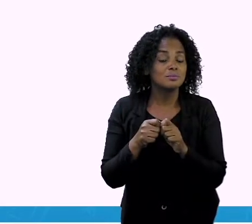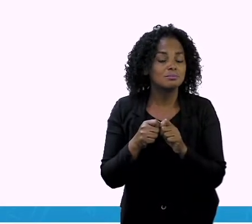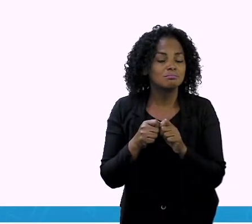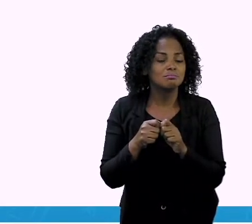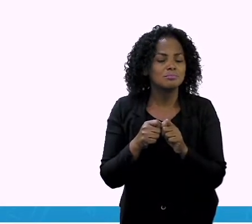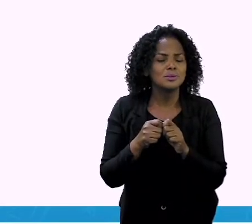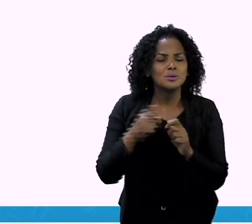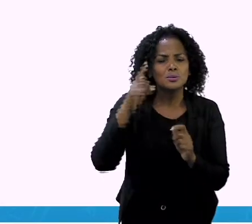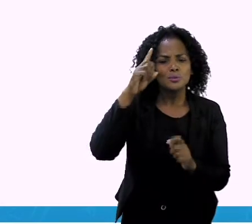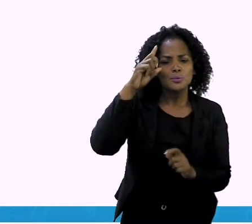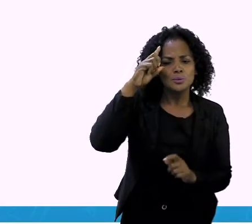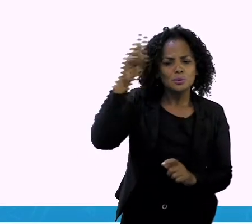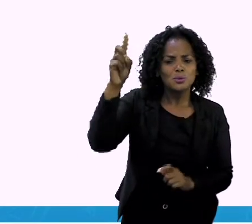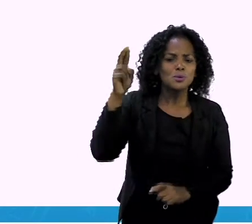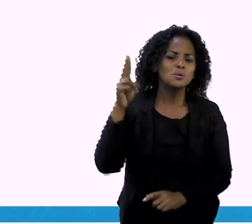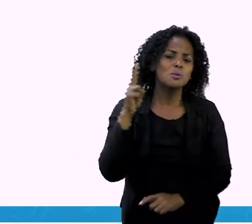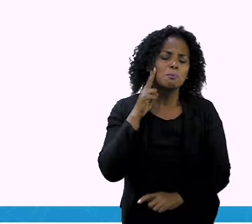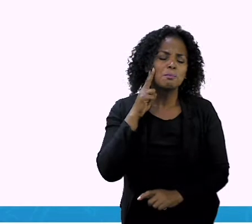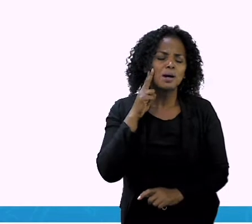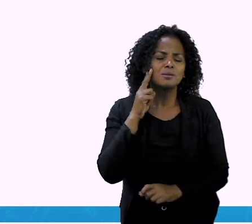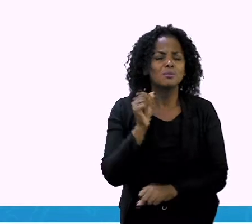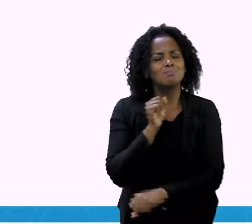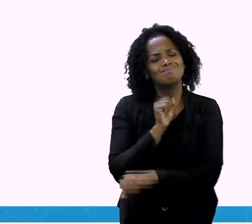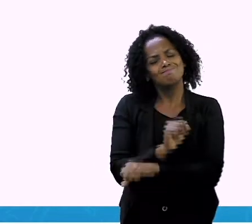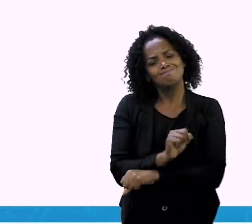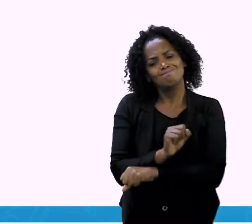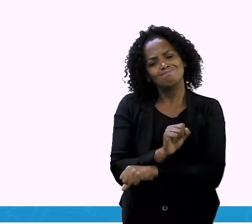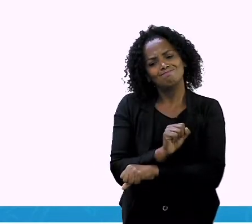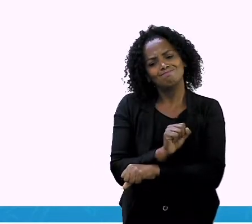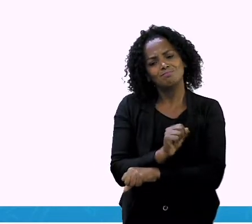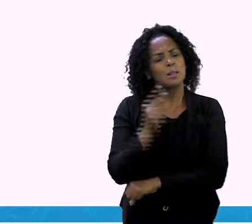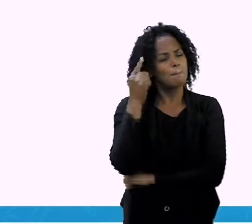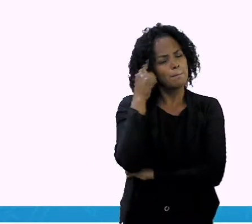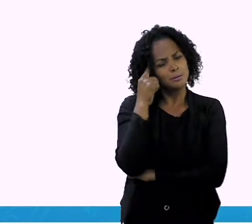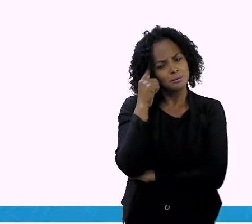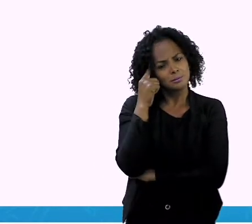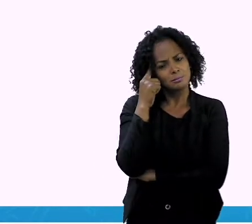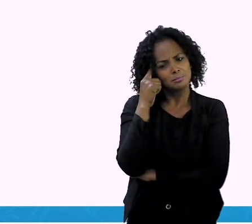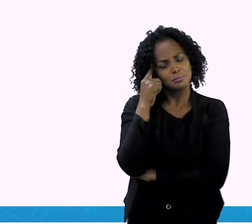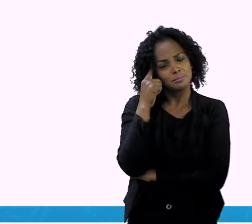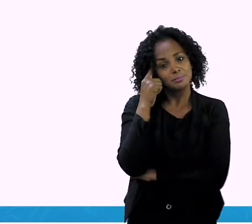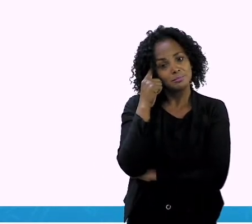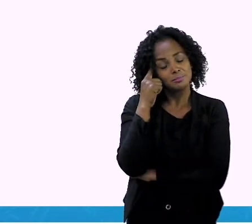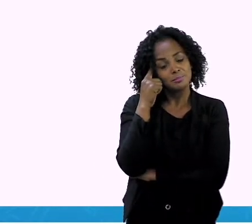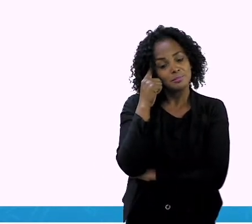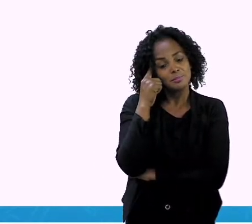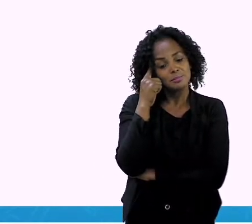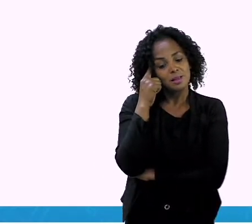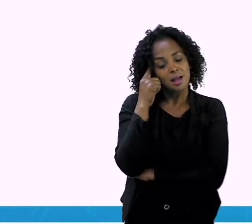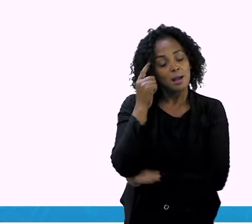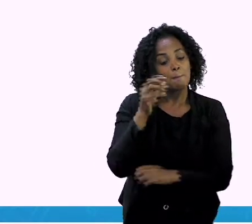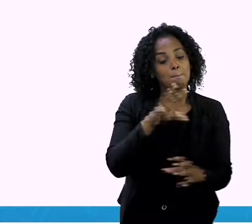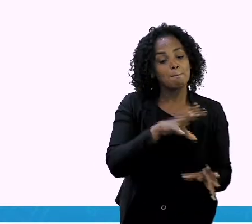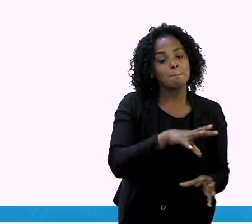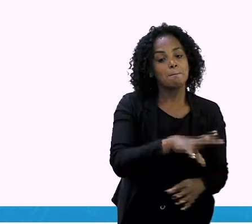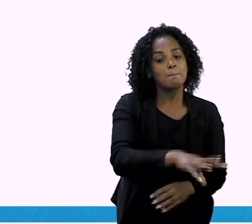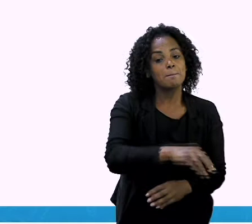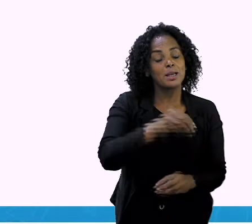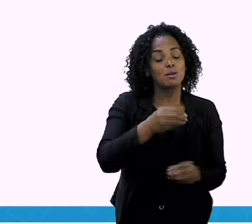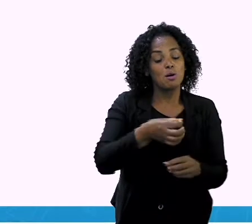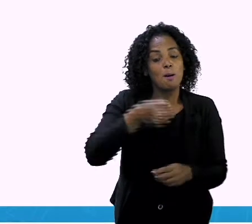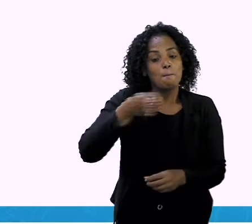ficou um tempão parado, pensando. Aí, colocou umas moedas no balcão.